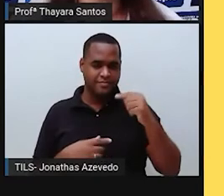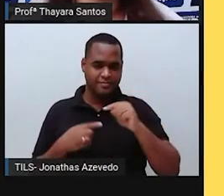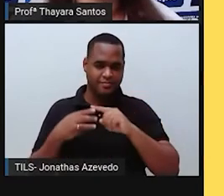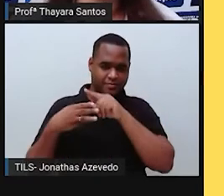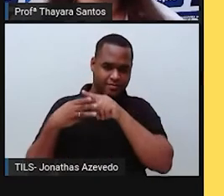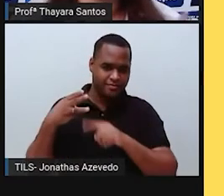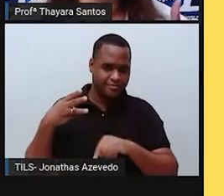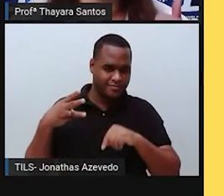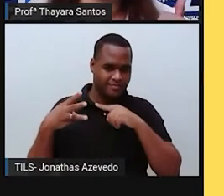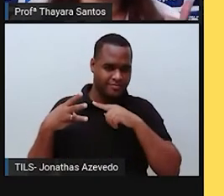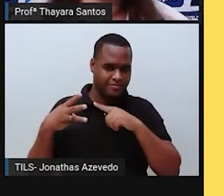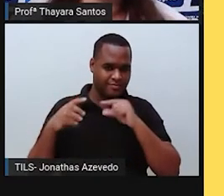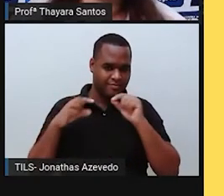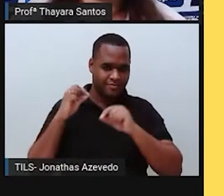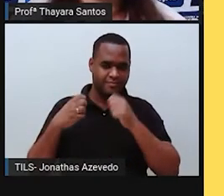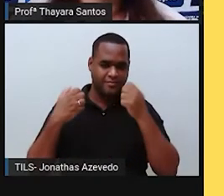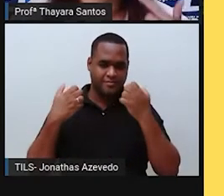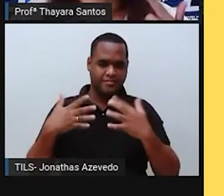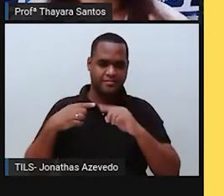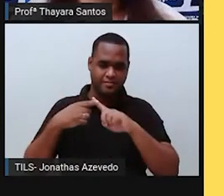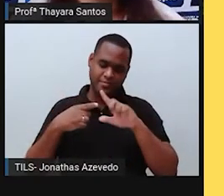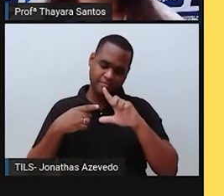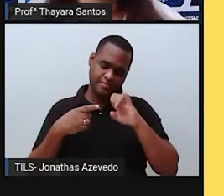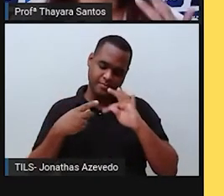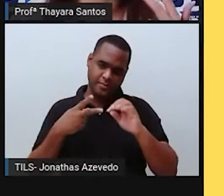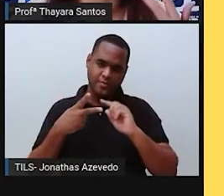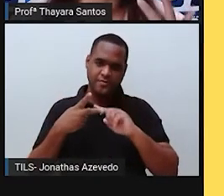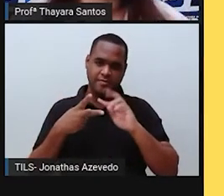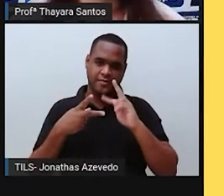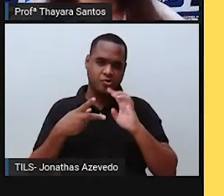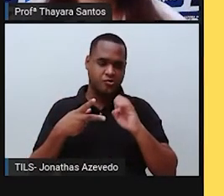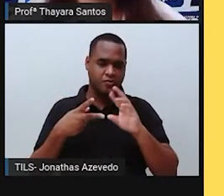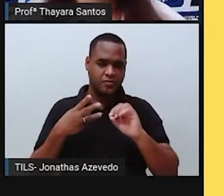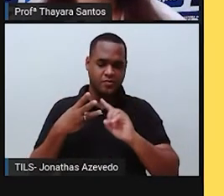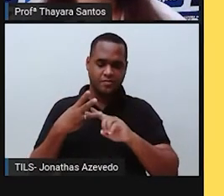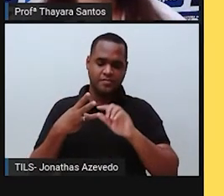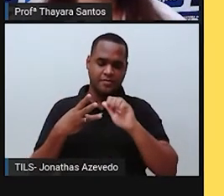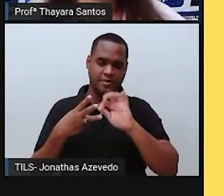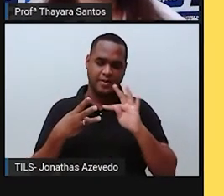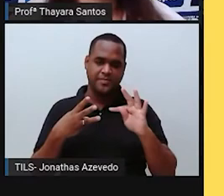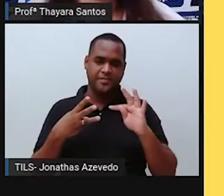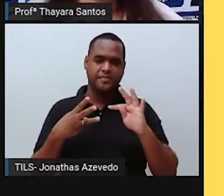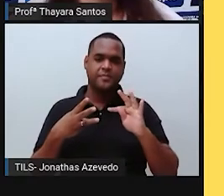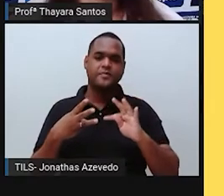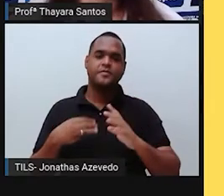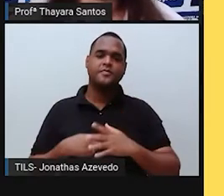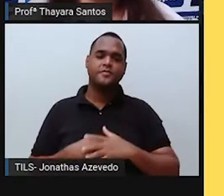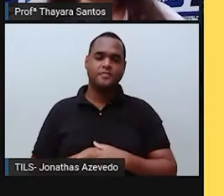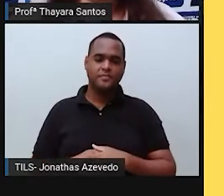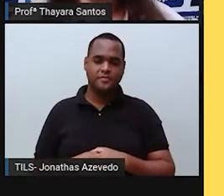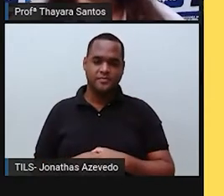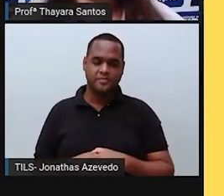três camadas. A litosfera, hidrosfera e a atmosfera, tá?